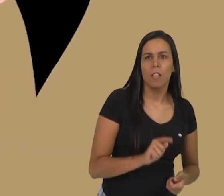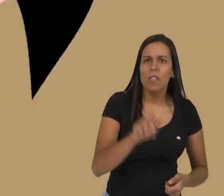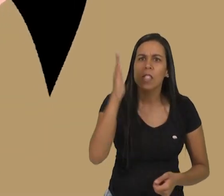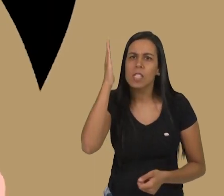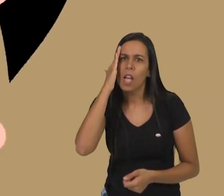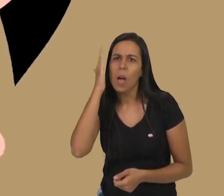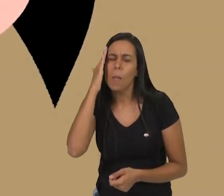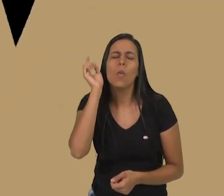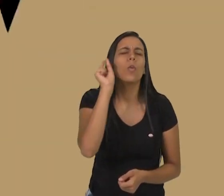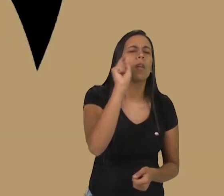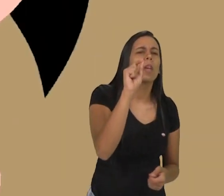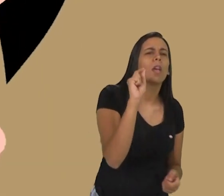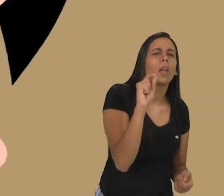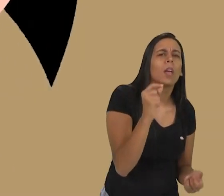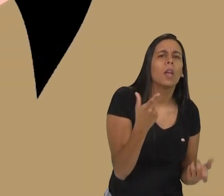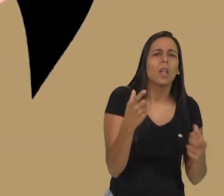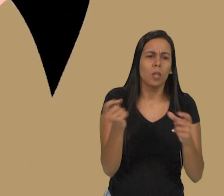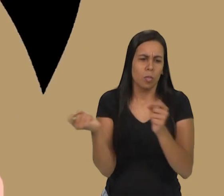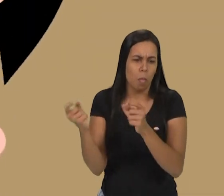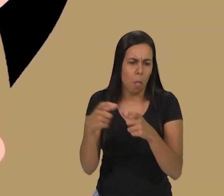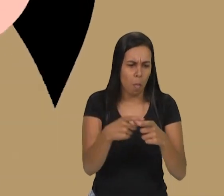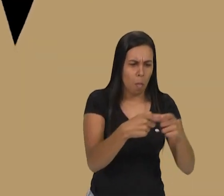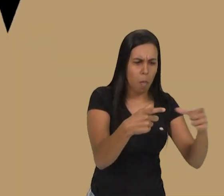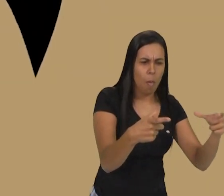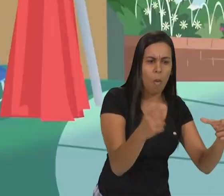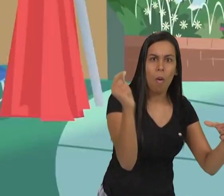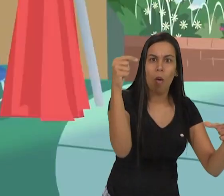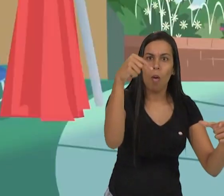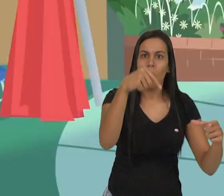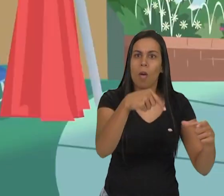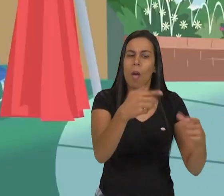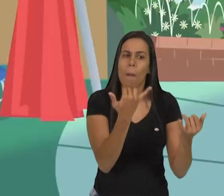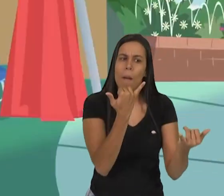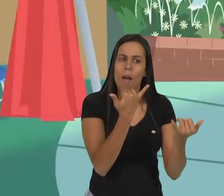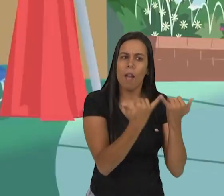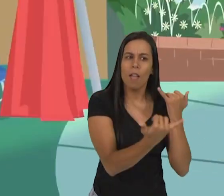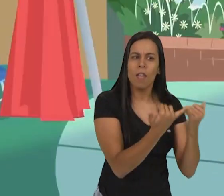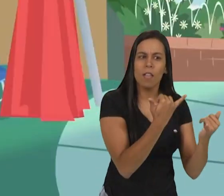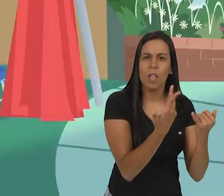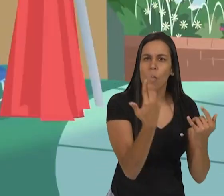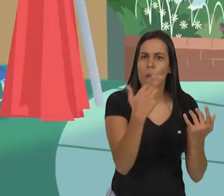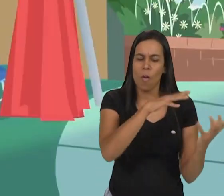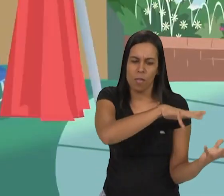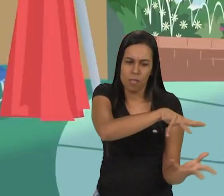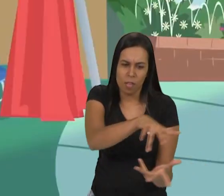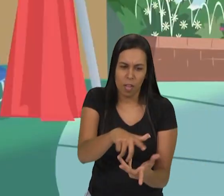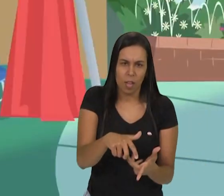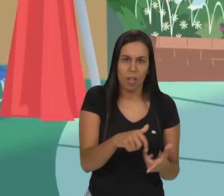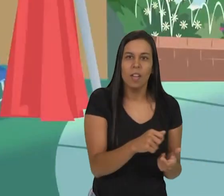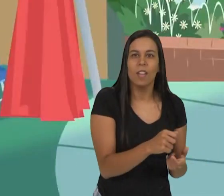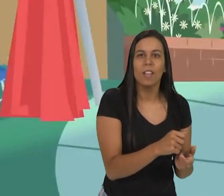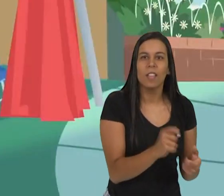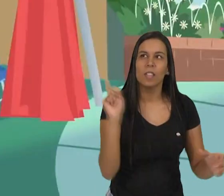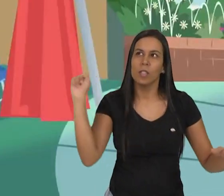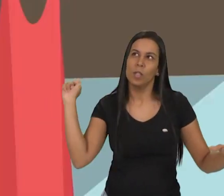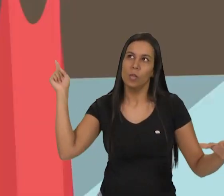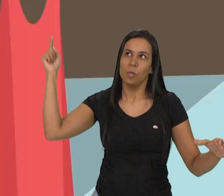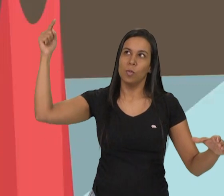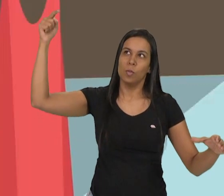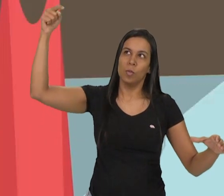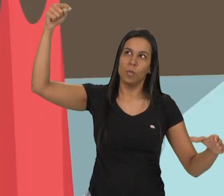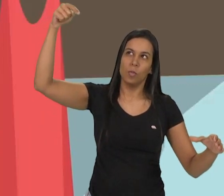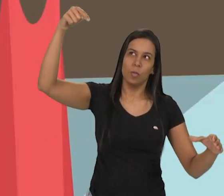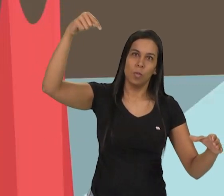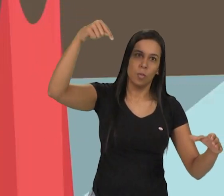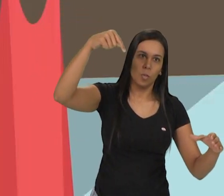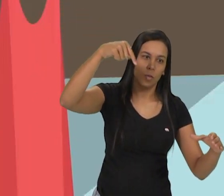Você sabe o que é uma cratera? Somos parecidas com as da Terra Nascemos no impacto